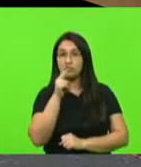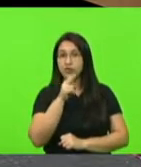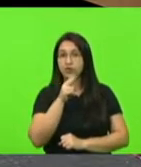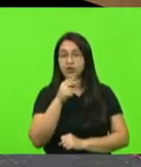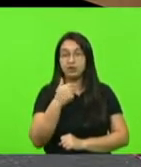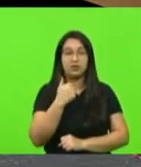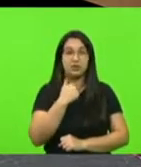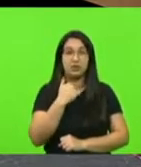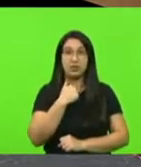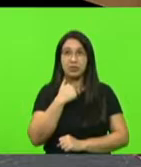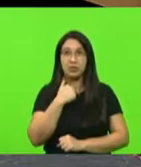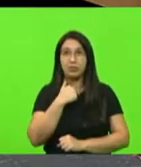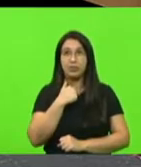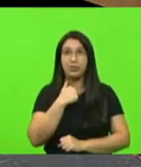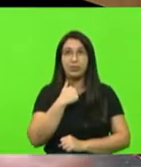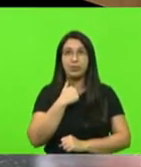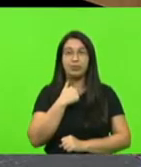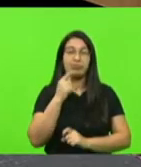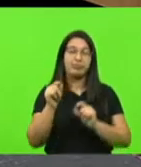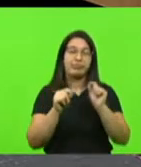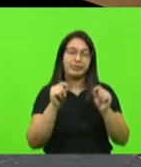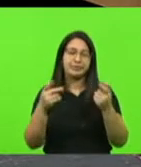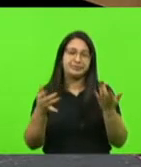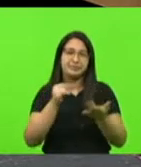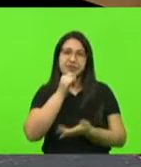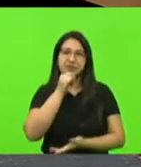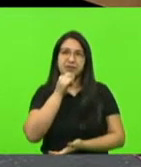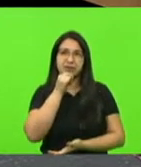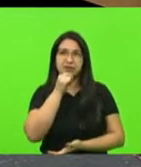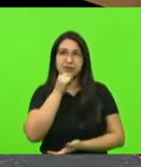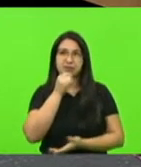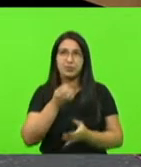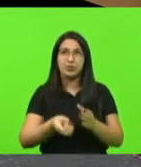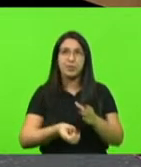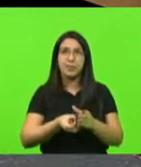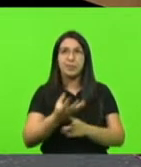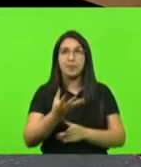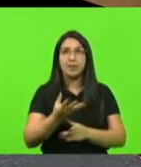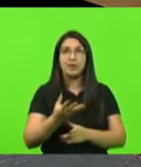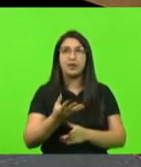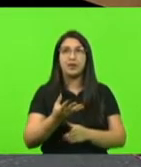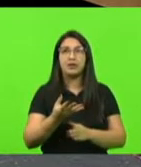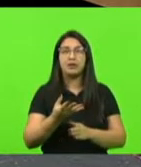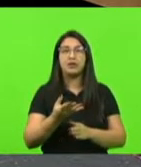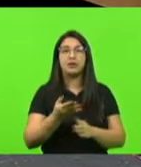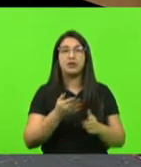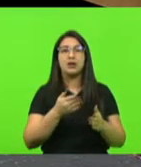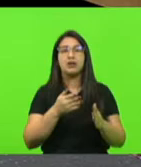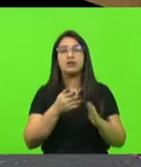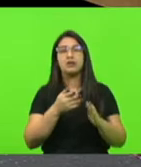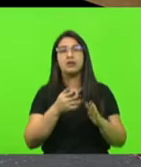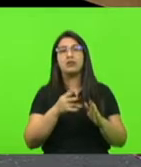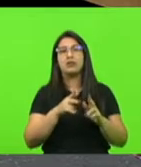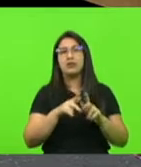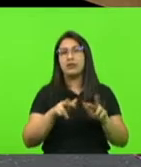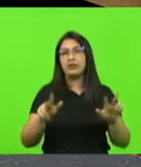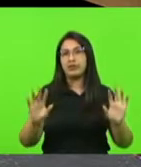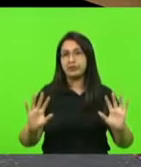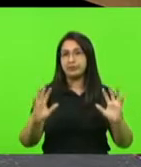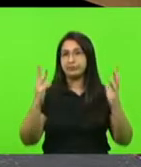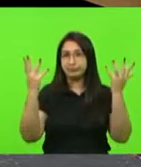pode impedir que se realize algum evento,